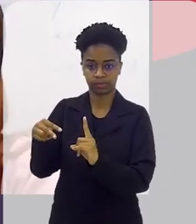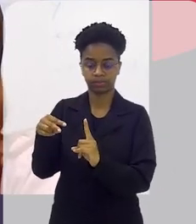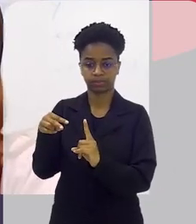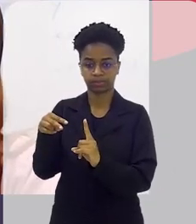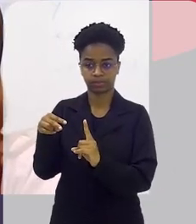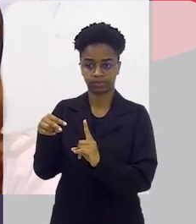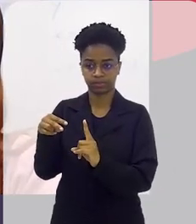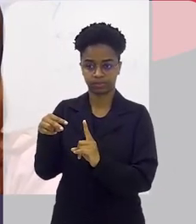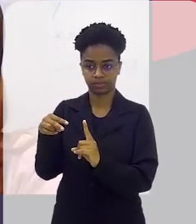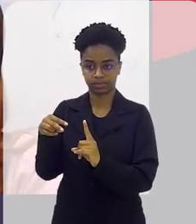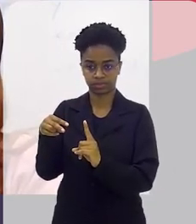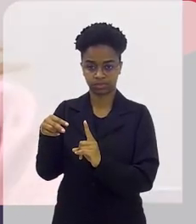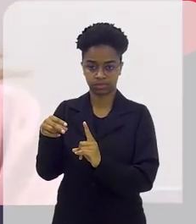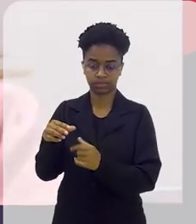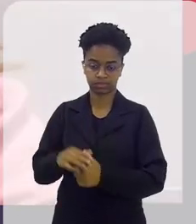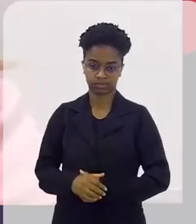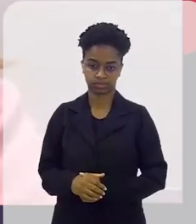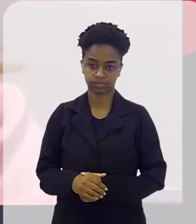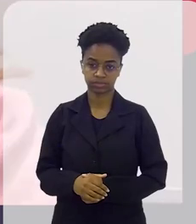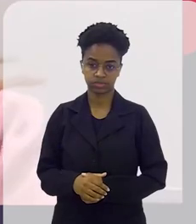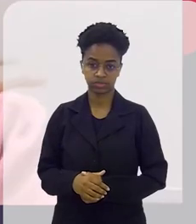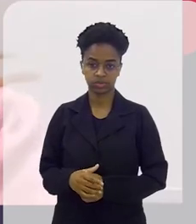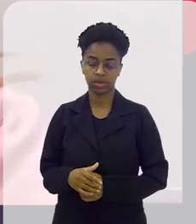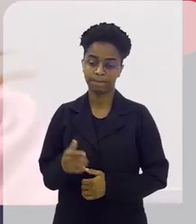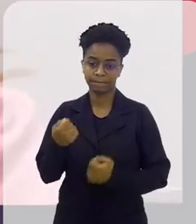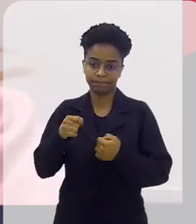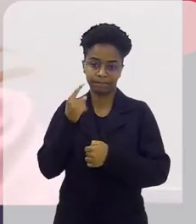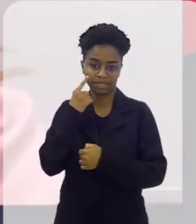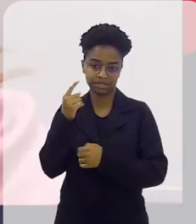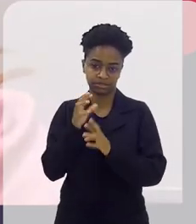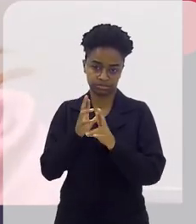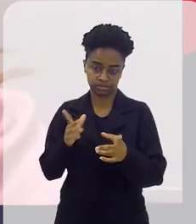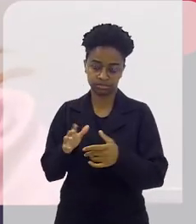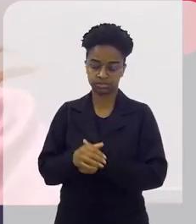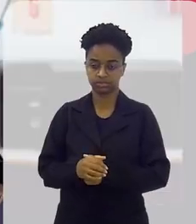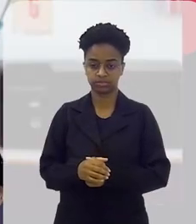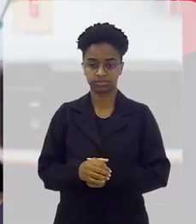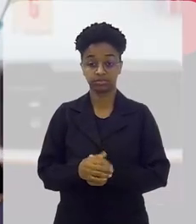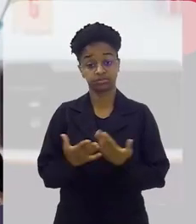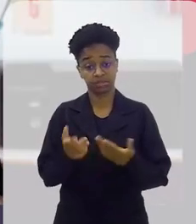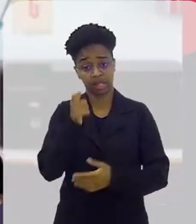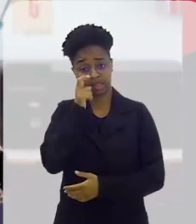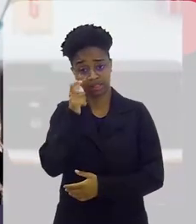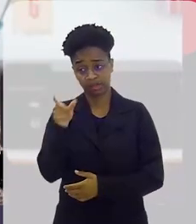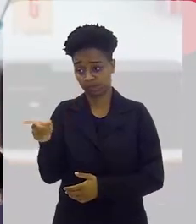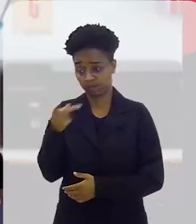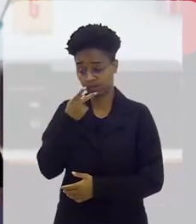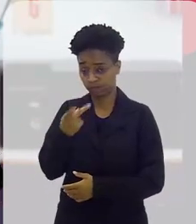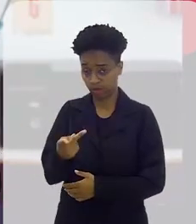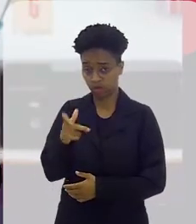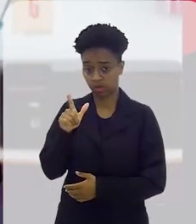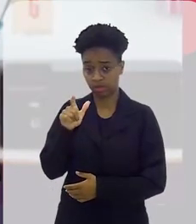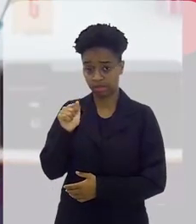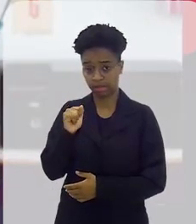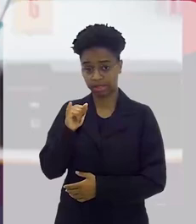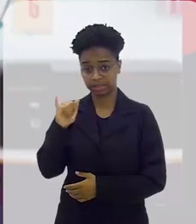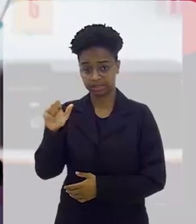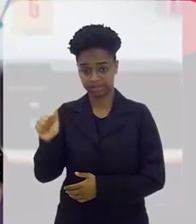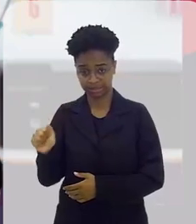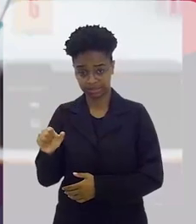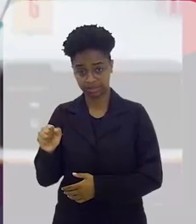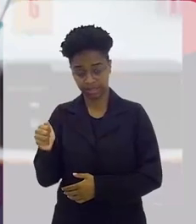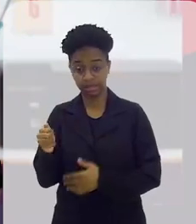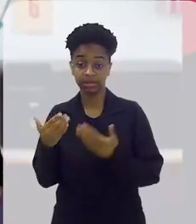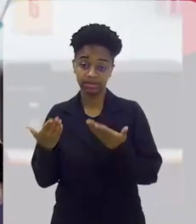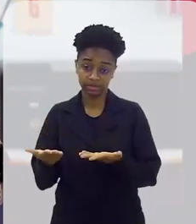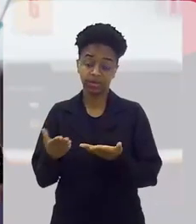lado, por um outro ângulo. Isso é interessante o que você falou, Laysa, e